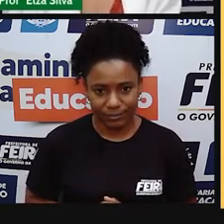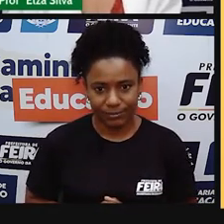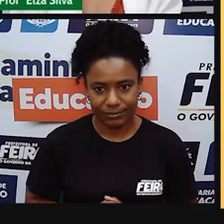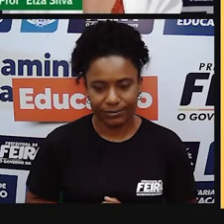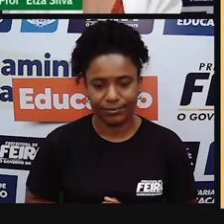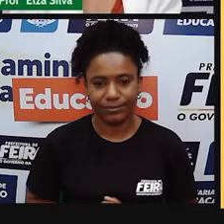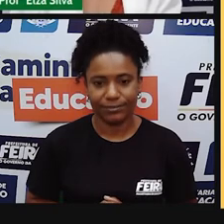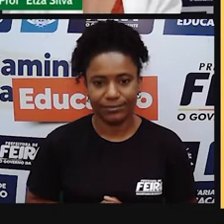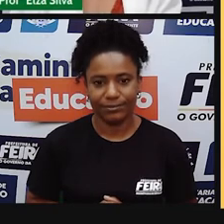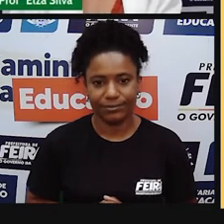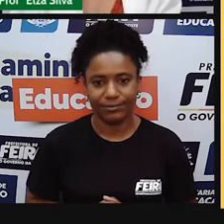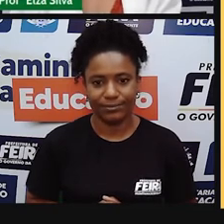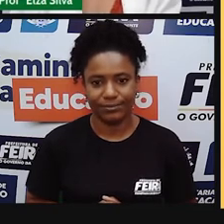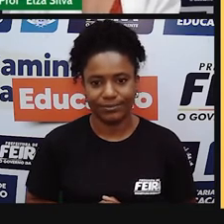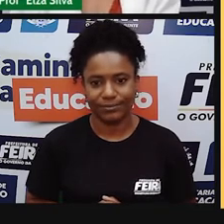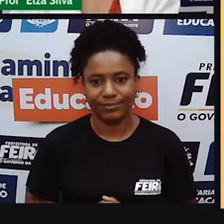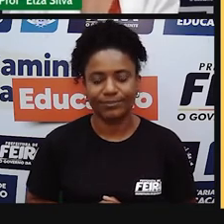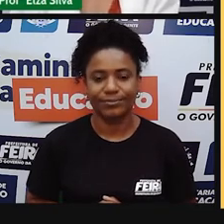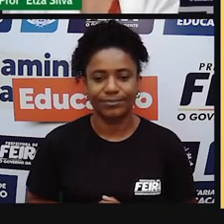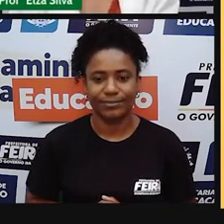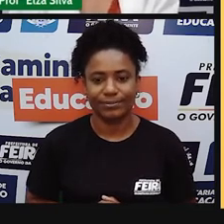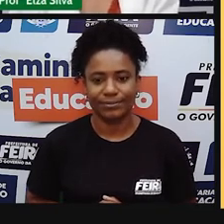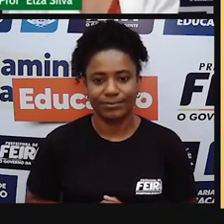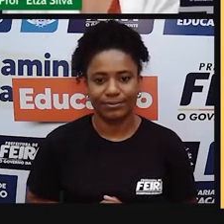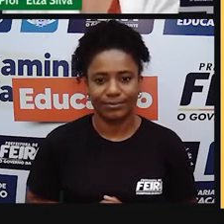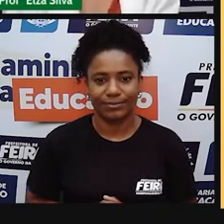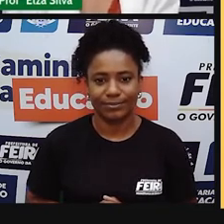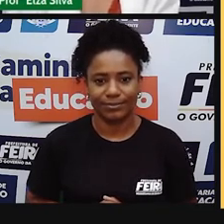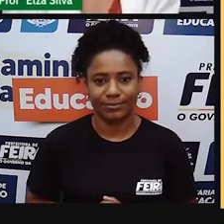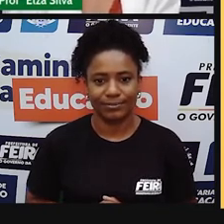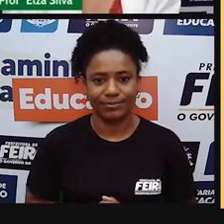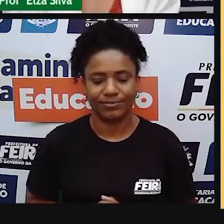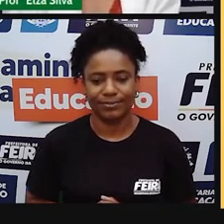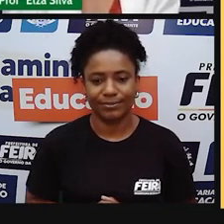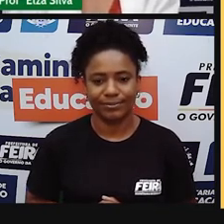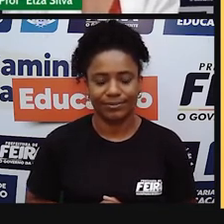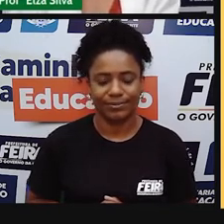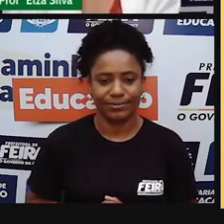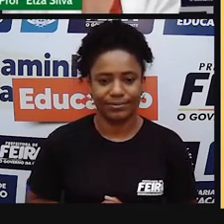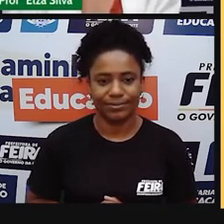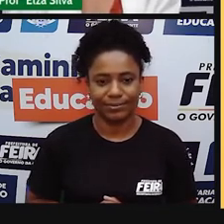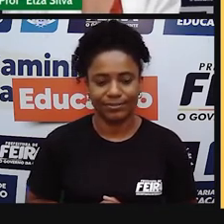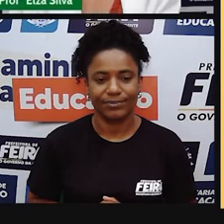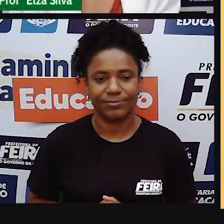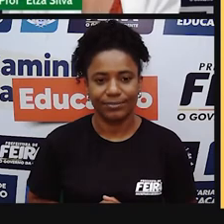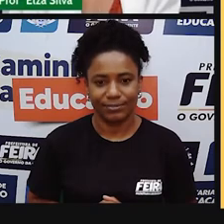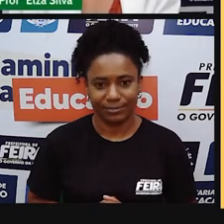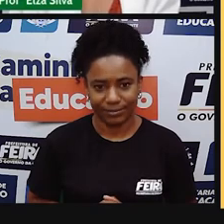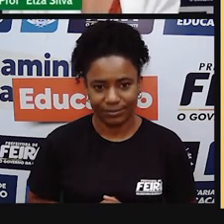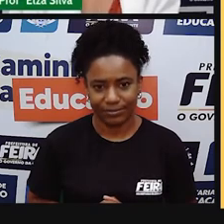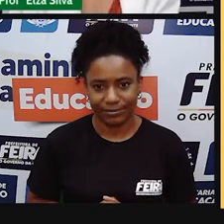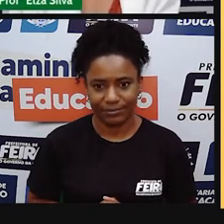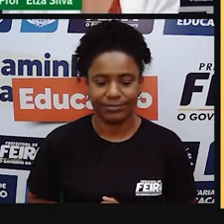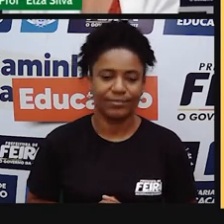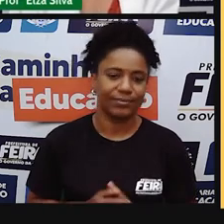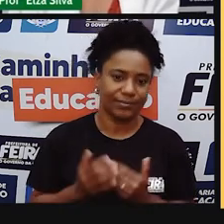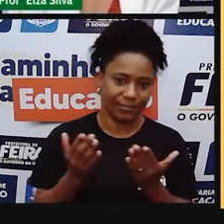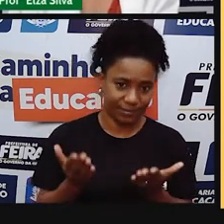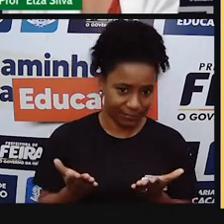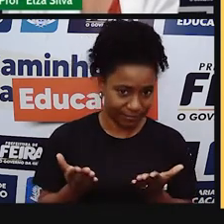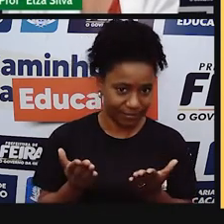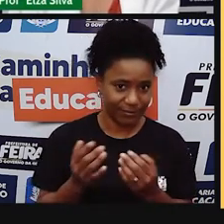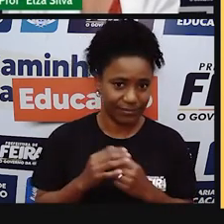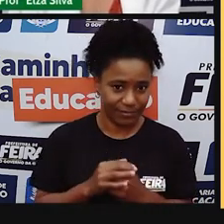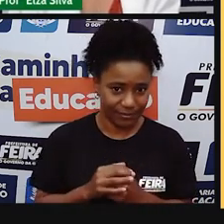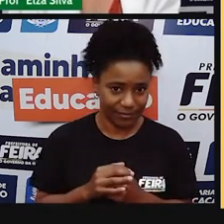They are symbols that represent the expression on someone's face. Use de e-mail to